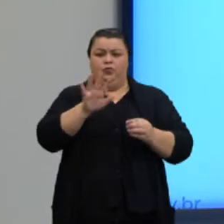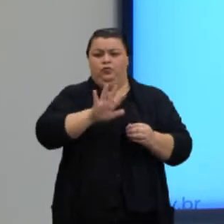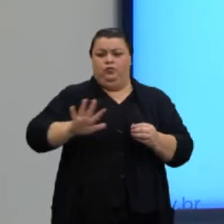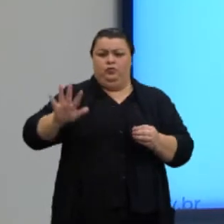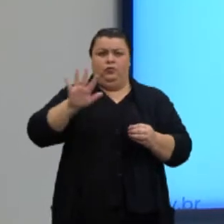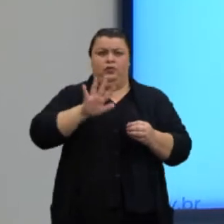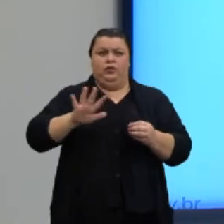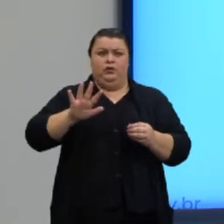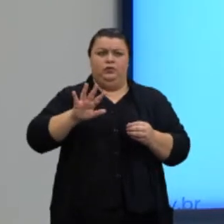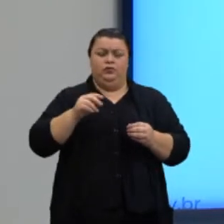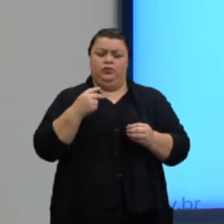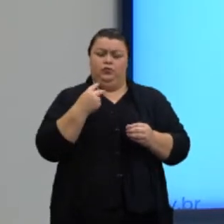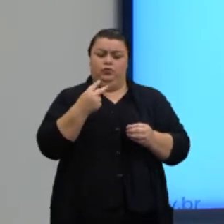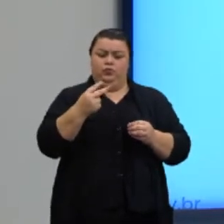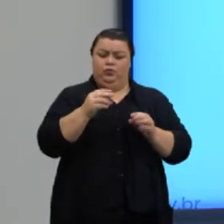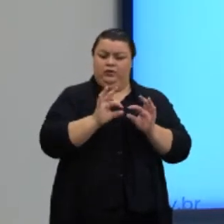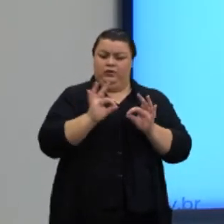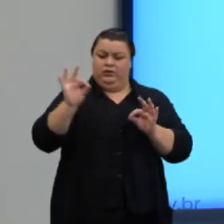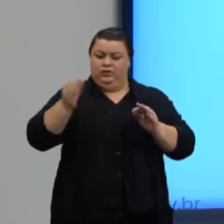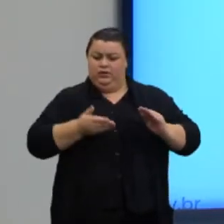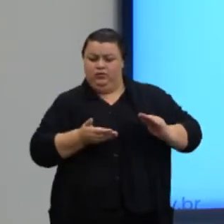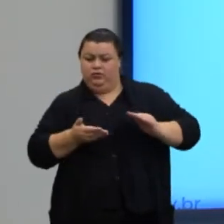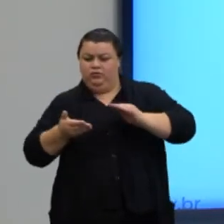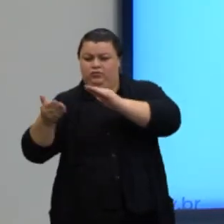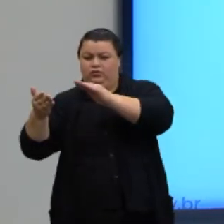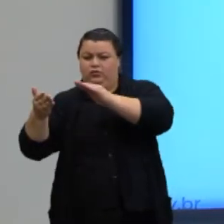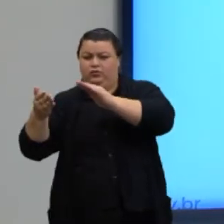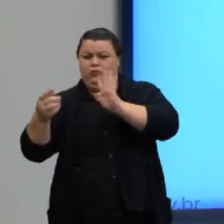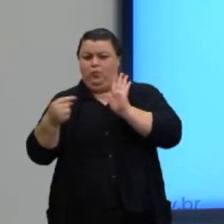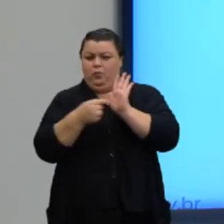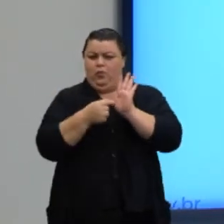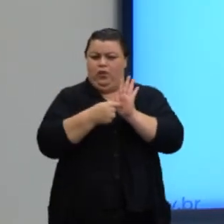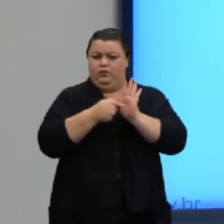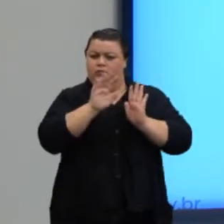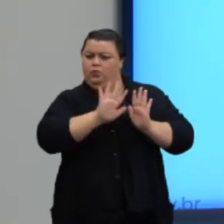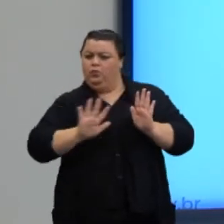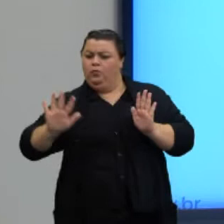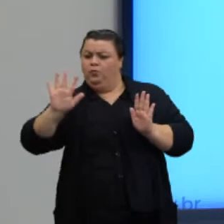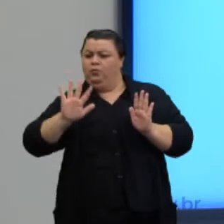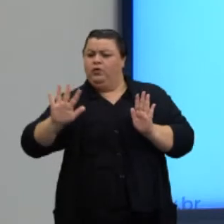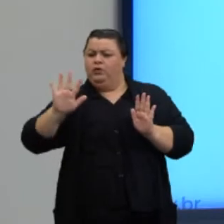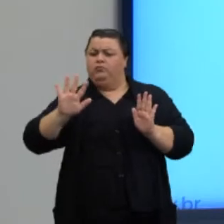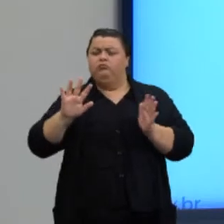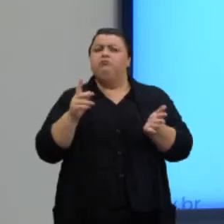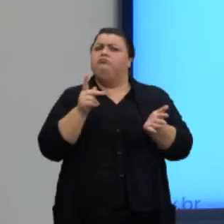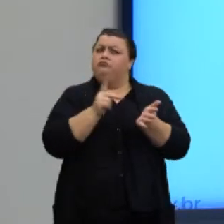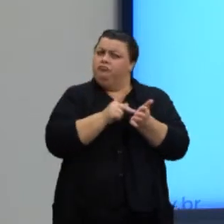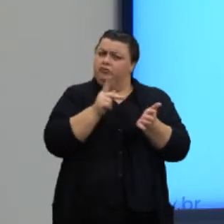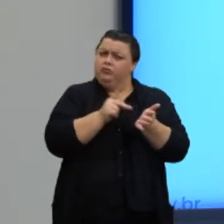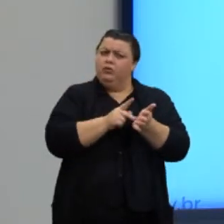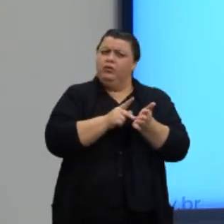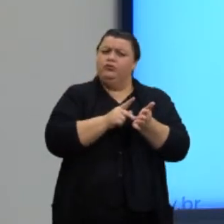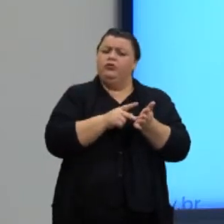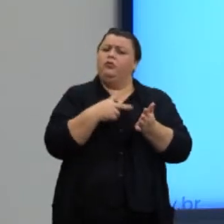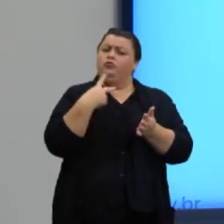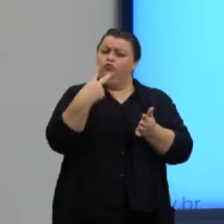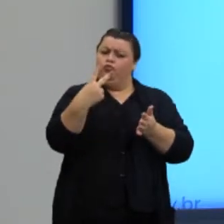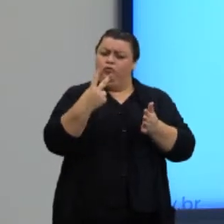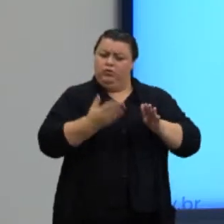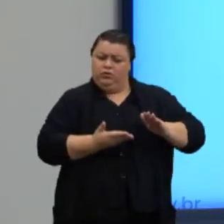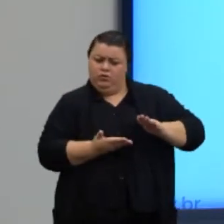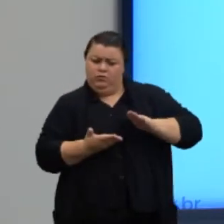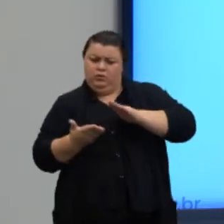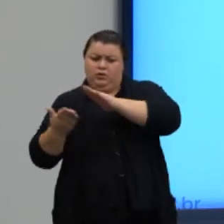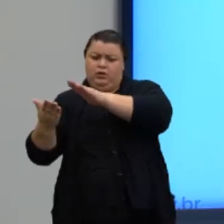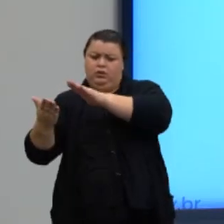Duas retas paralelas distintas determinam um plano. Verdade. Então, duas retas paralelas, elas